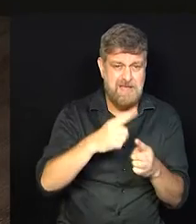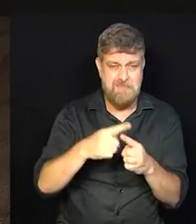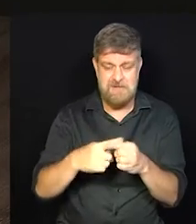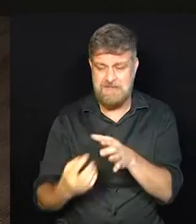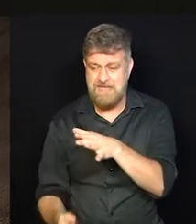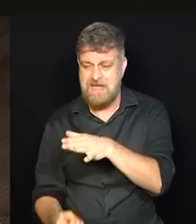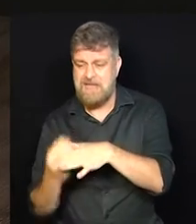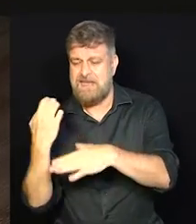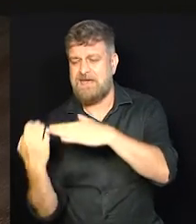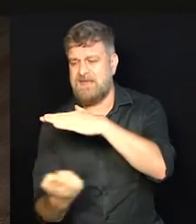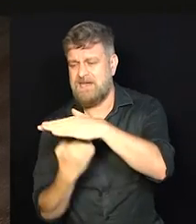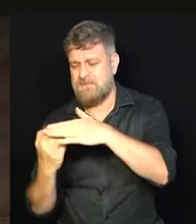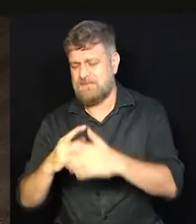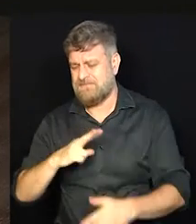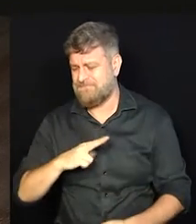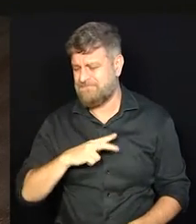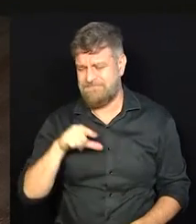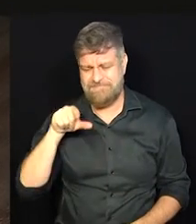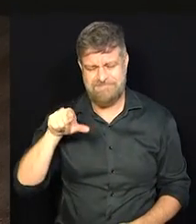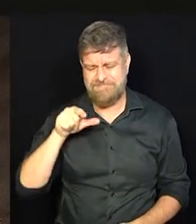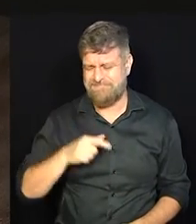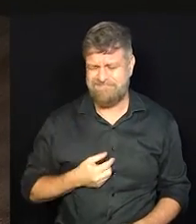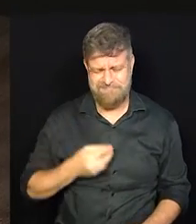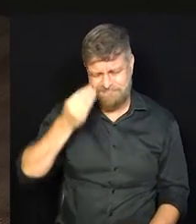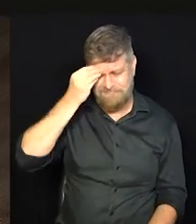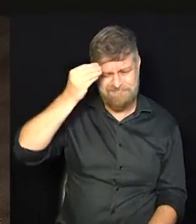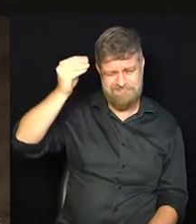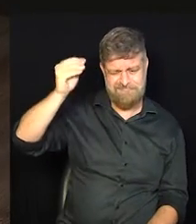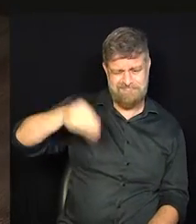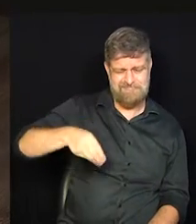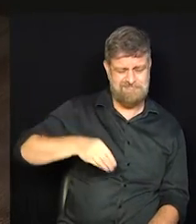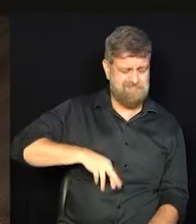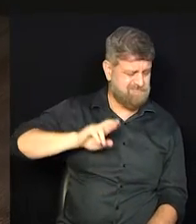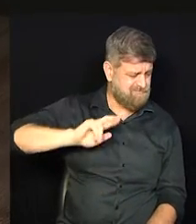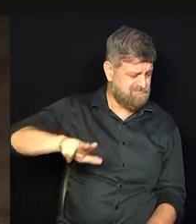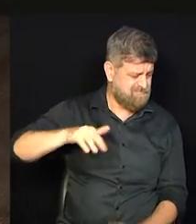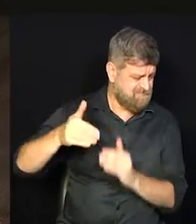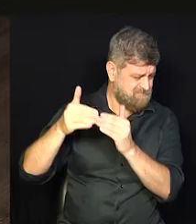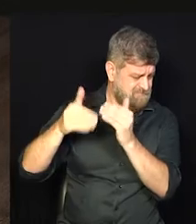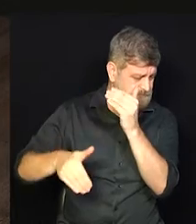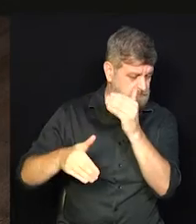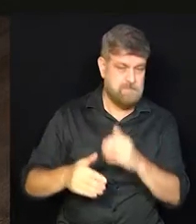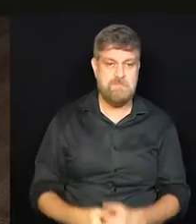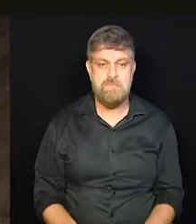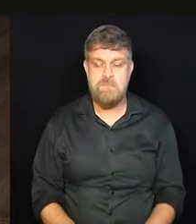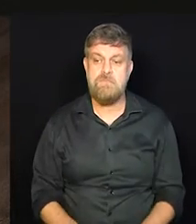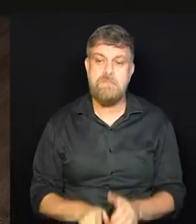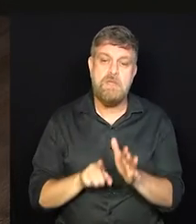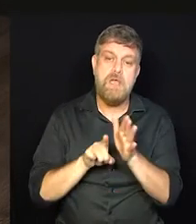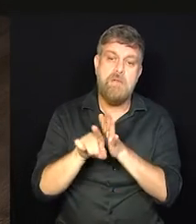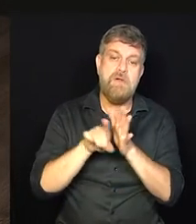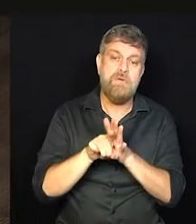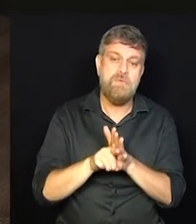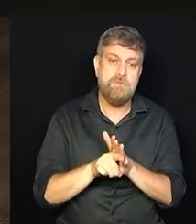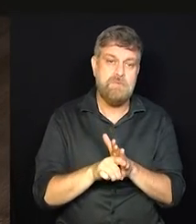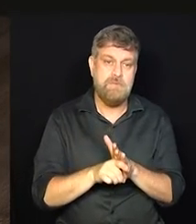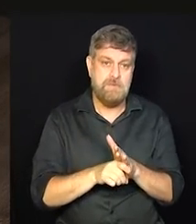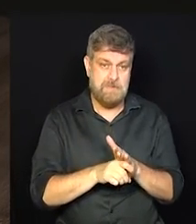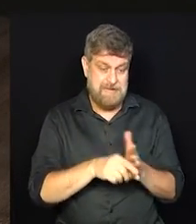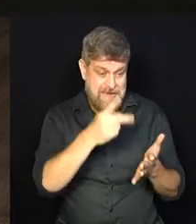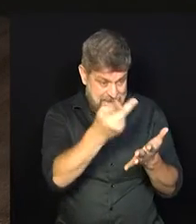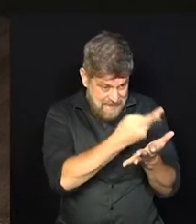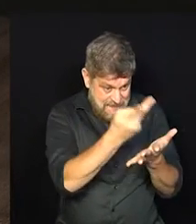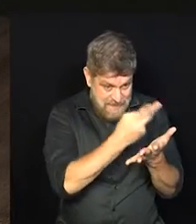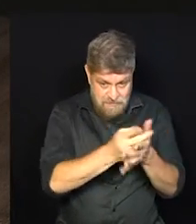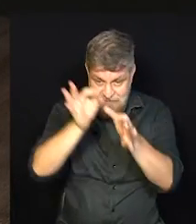agregou, não foi aquilo que a pessoa pensava. Que erros e acertos você acha que